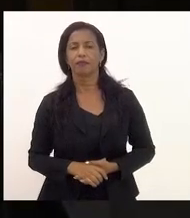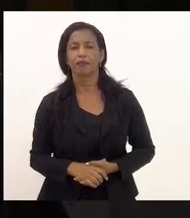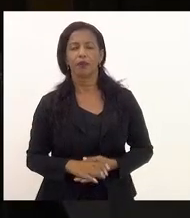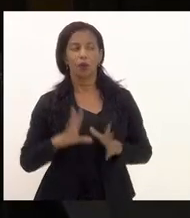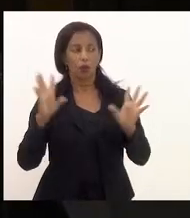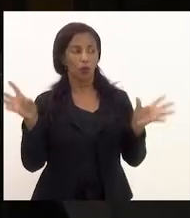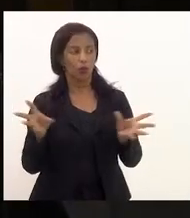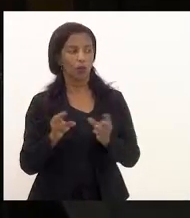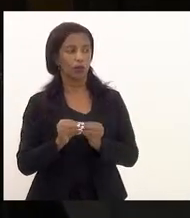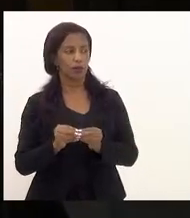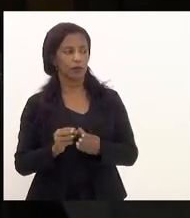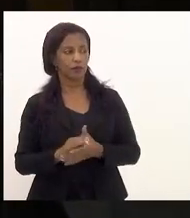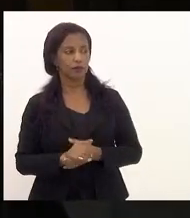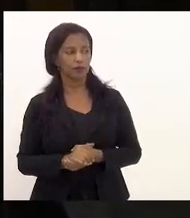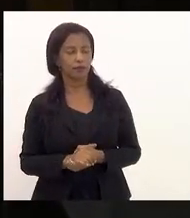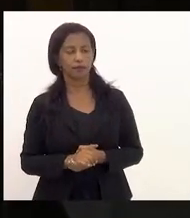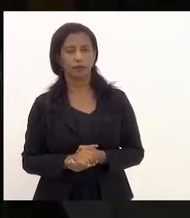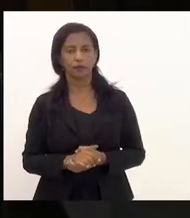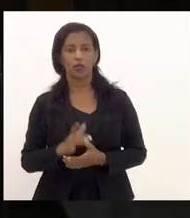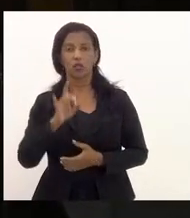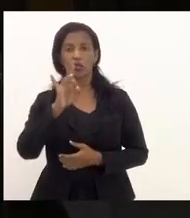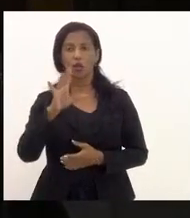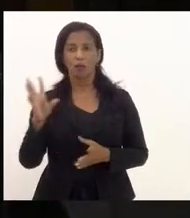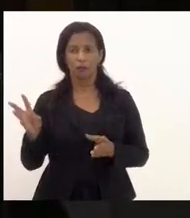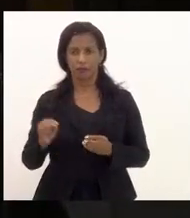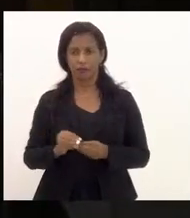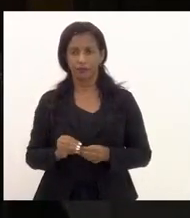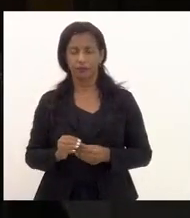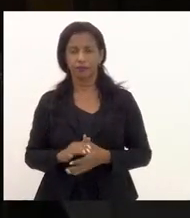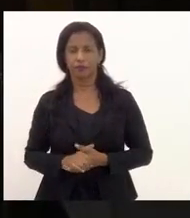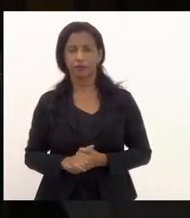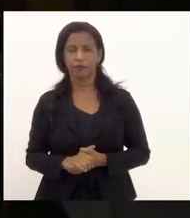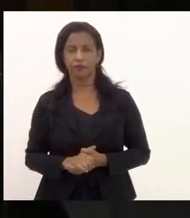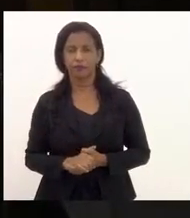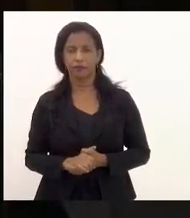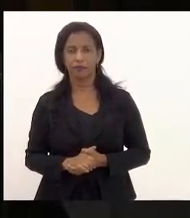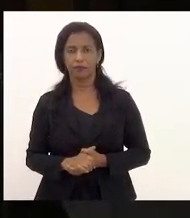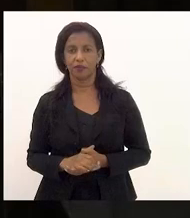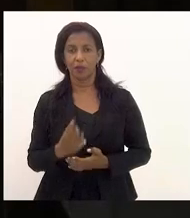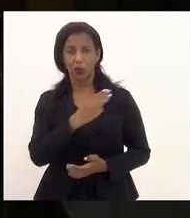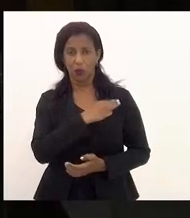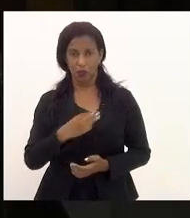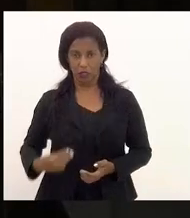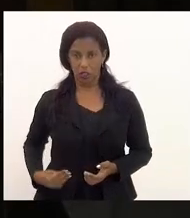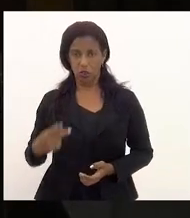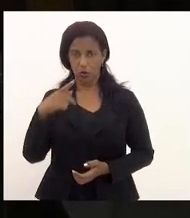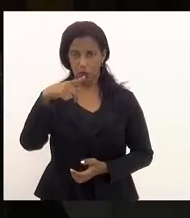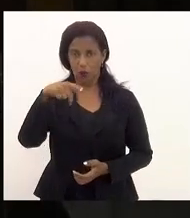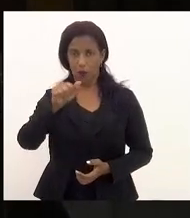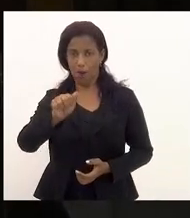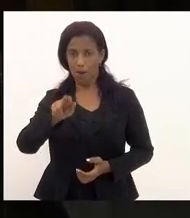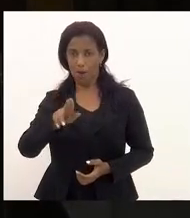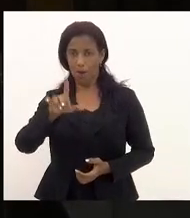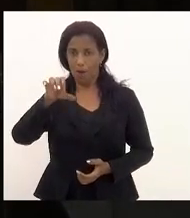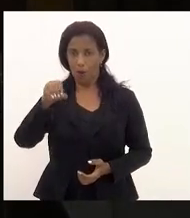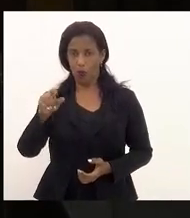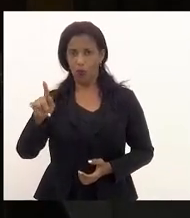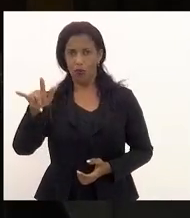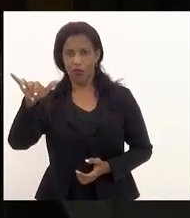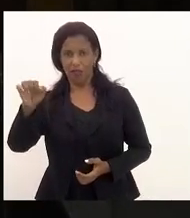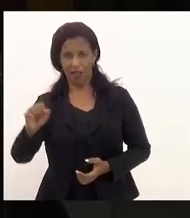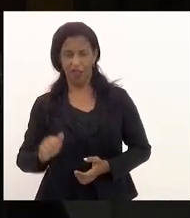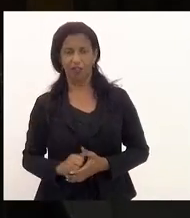Concluindo, senhor presidente, só para fechar, o ministro Paulo Guedes, deputado presidente